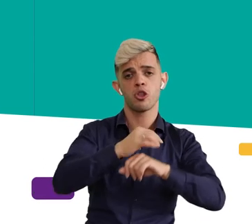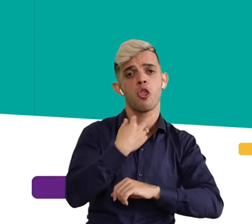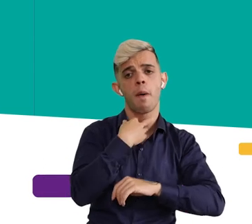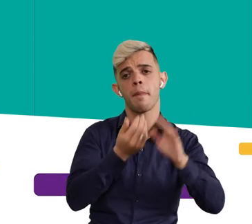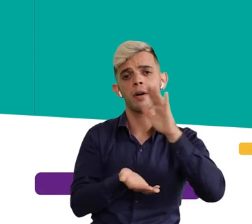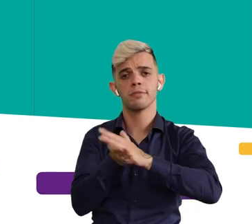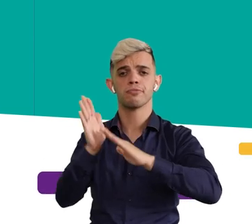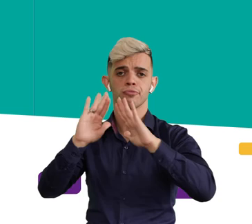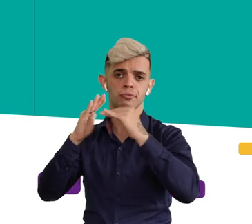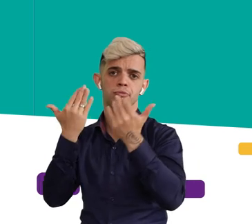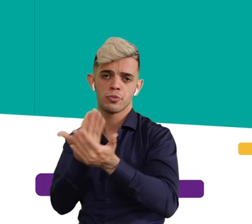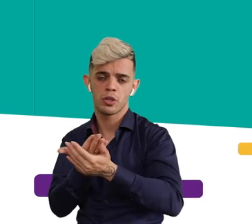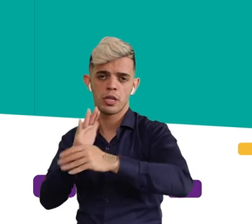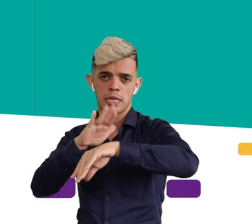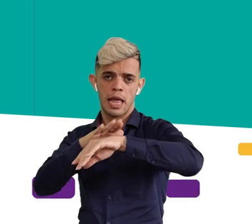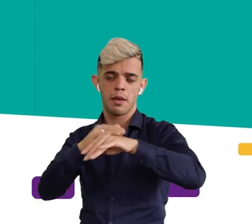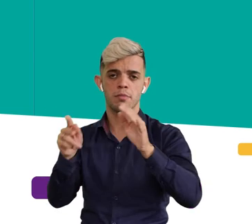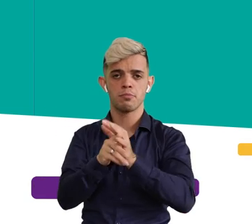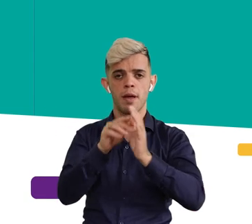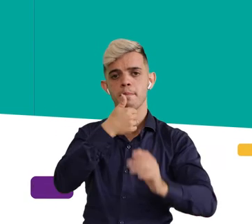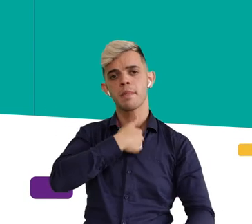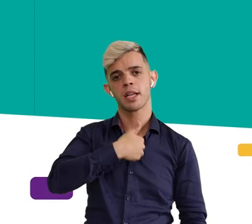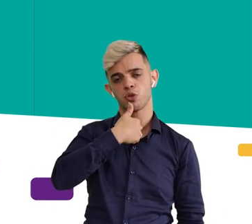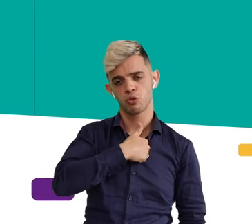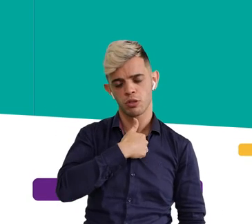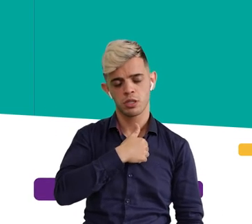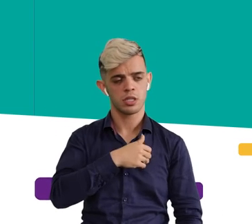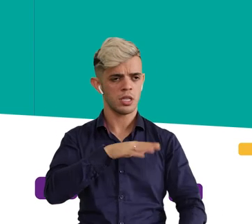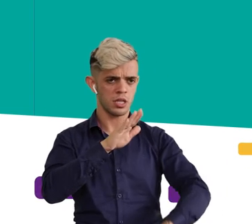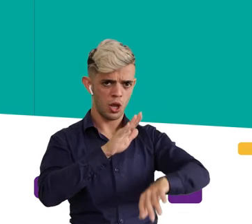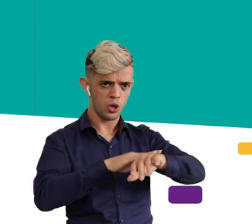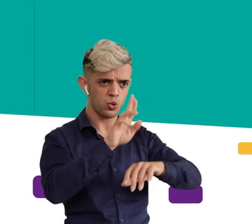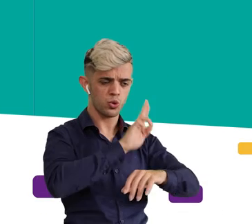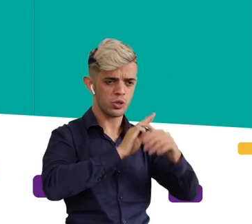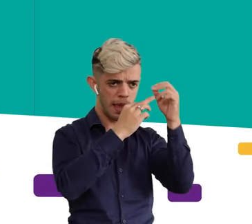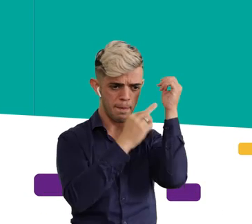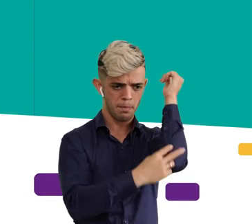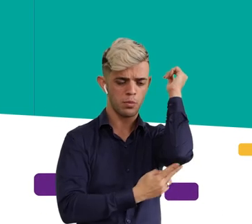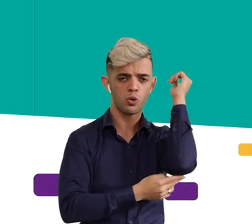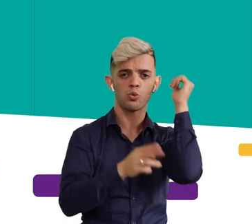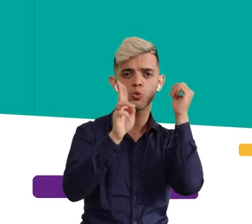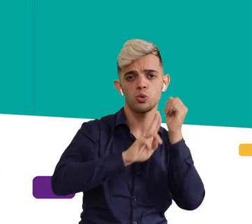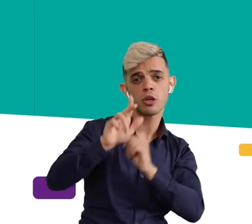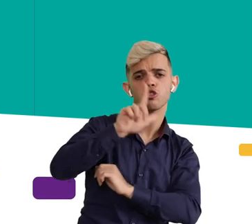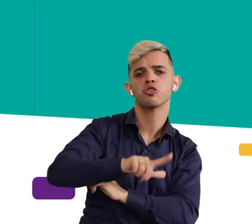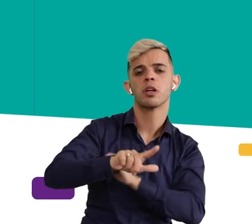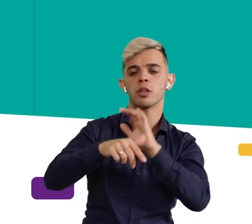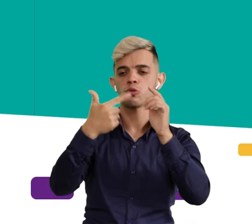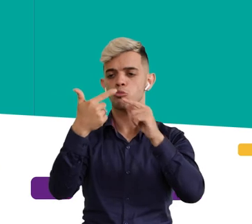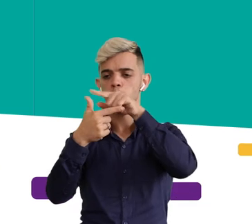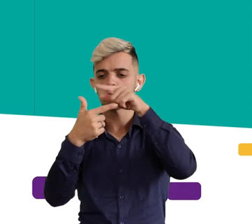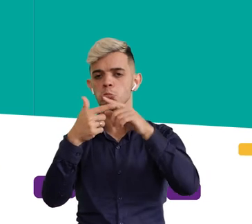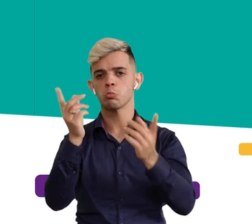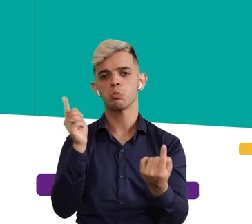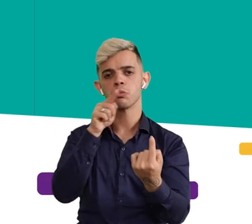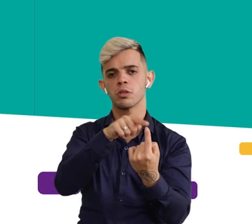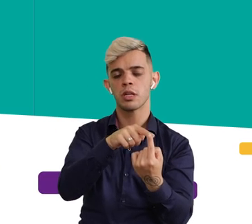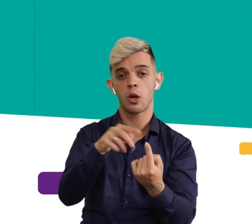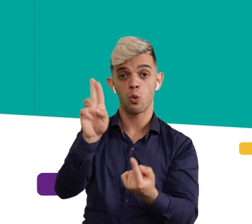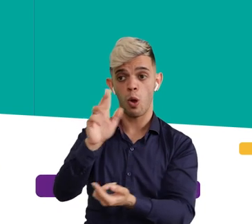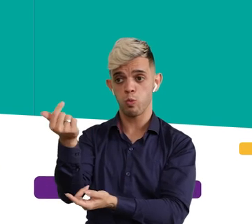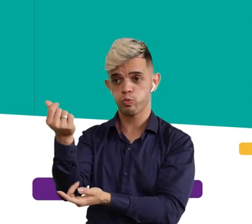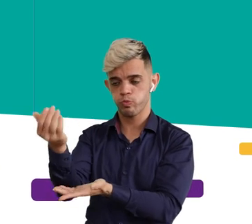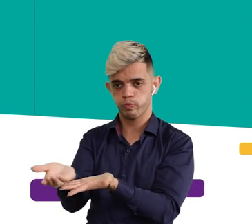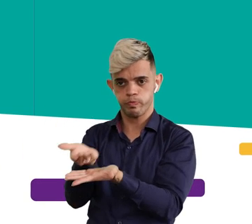básica, não podem ir à escola durante seu período menstrual. Optamos pela adoração de absorventes reutilizáveis por dois motivos.